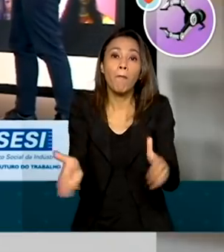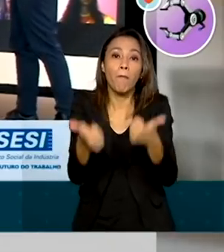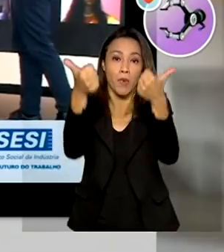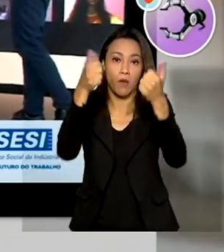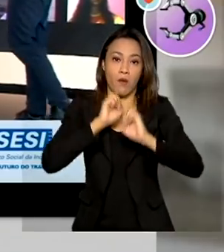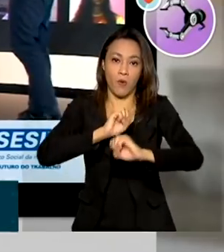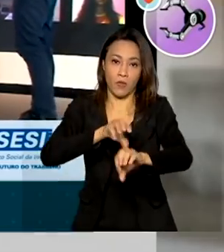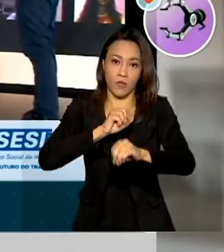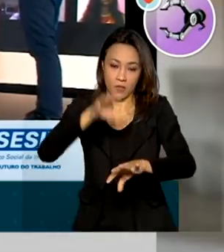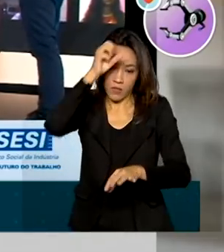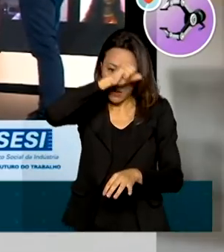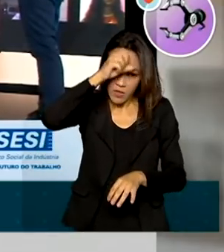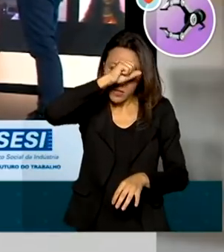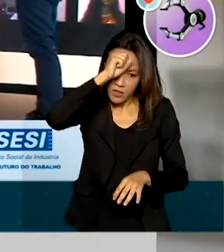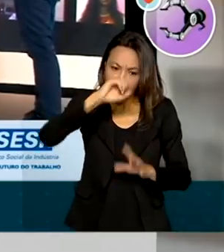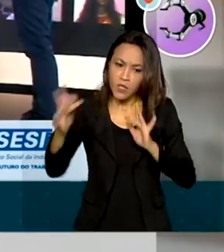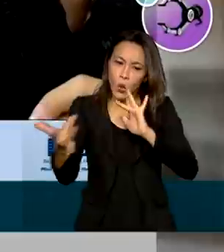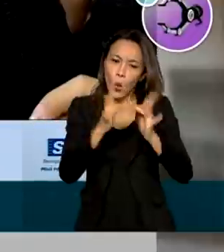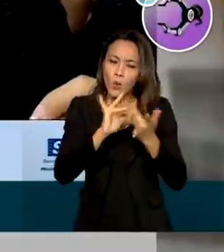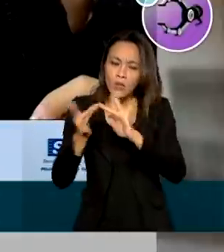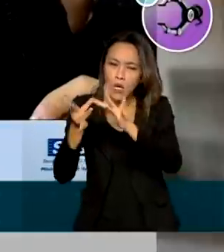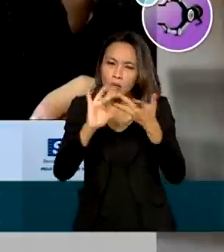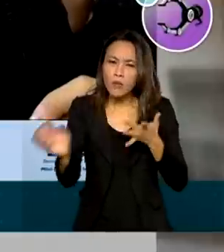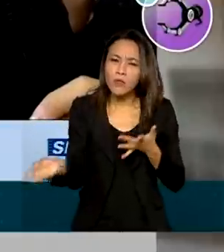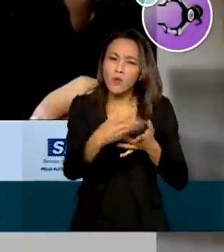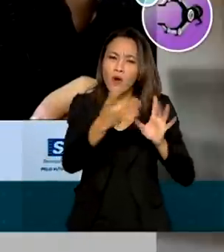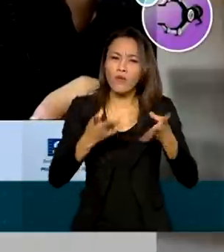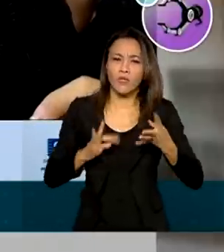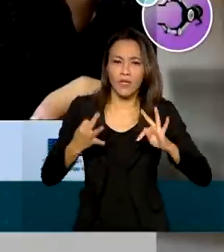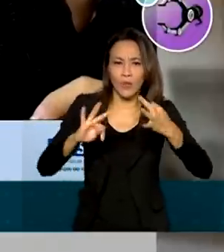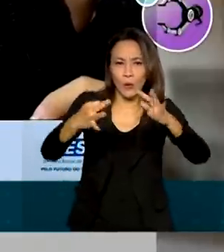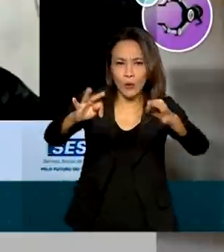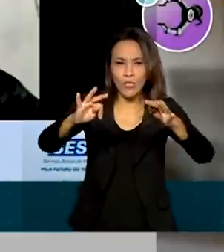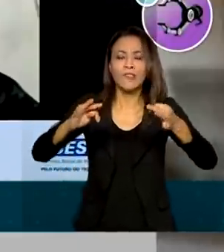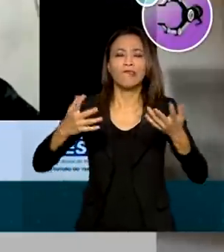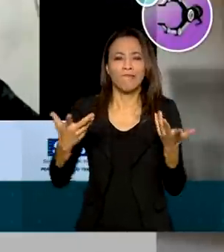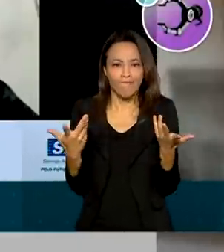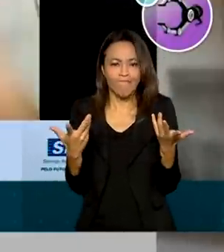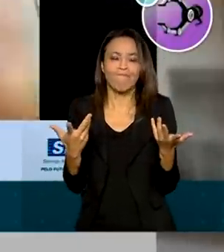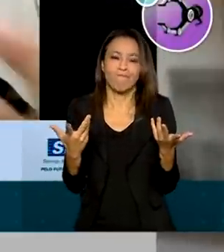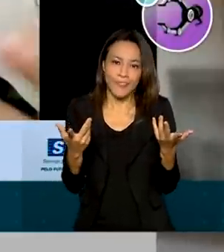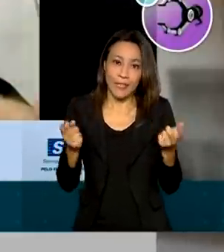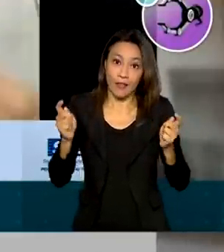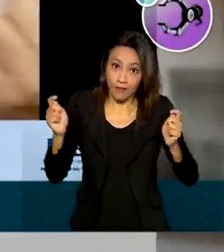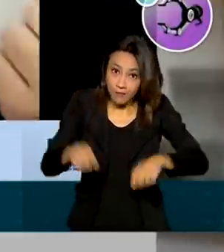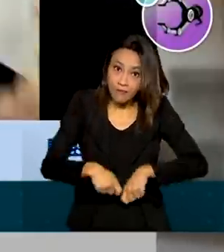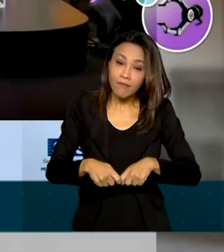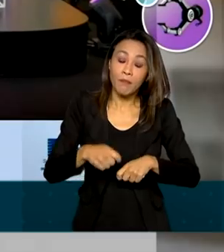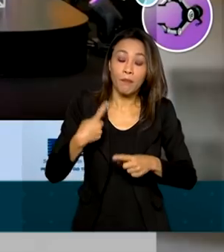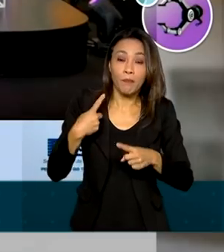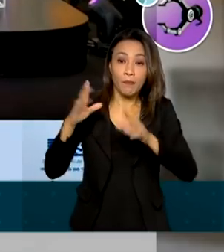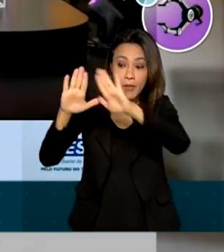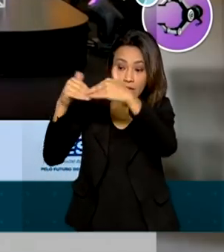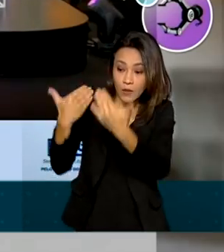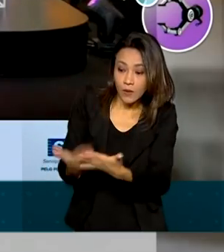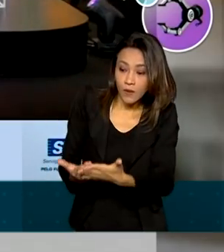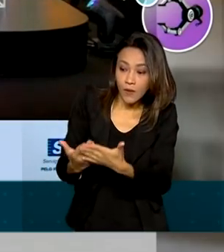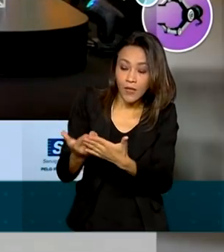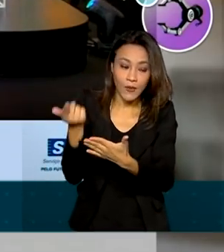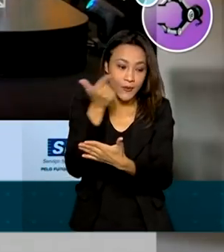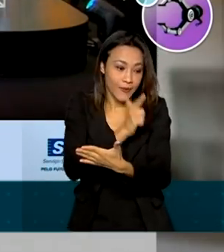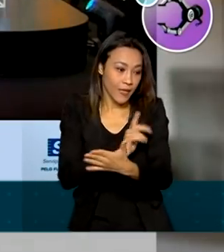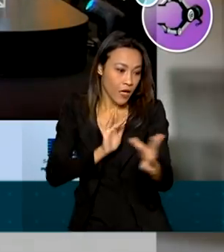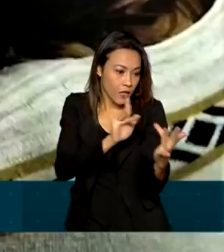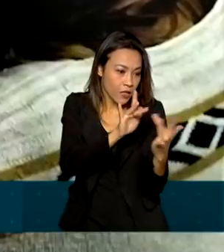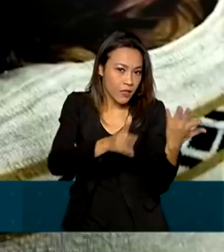interagir com essas novas tecnologias é uma necessidade efetiva para que a escola dialogue com